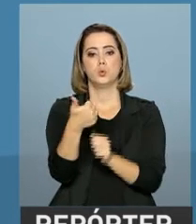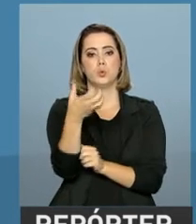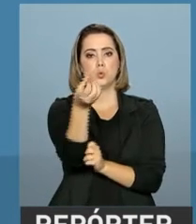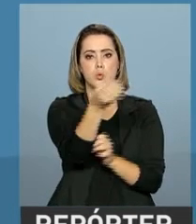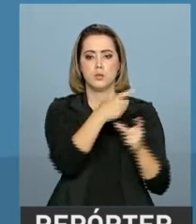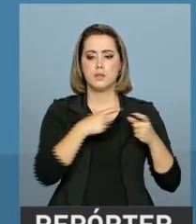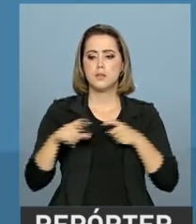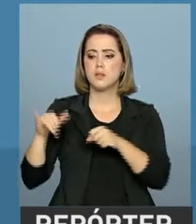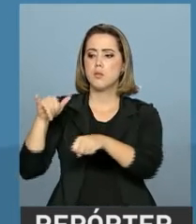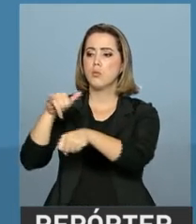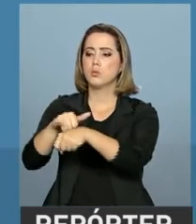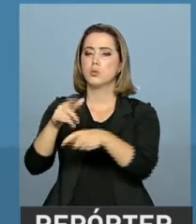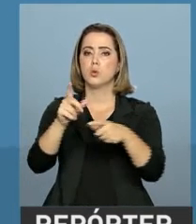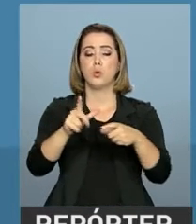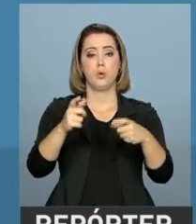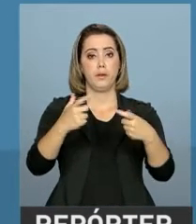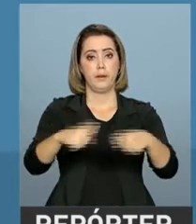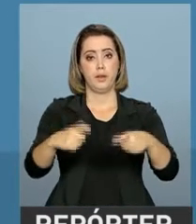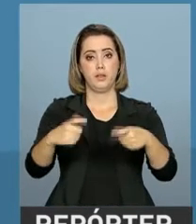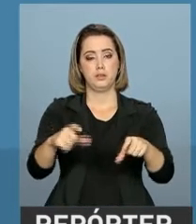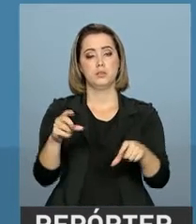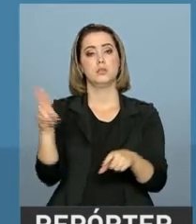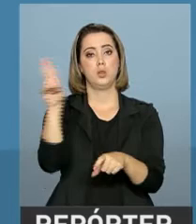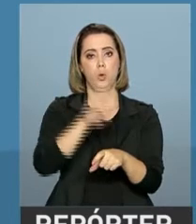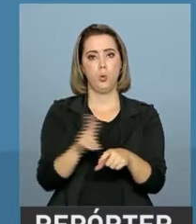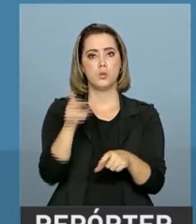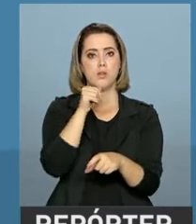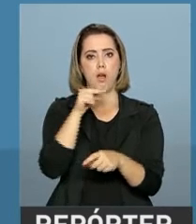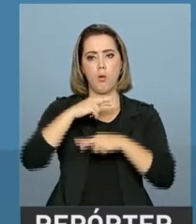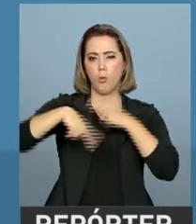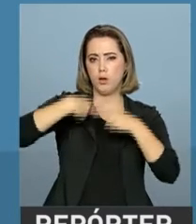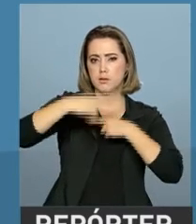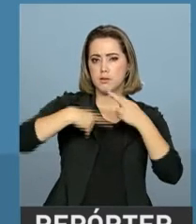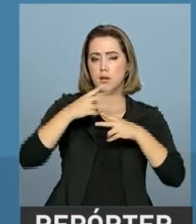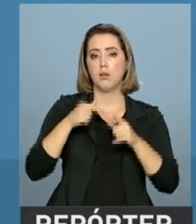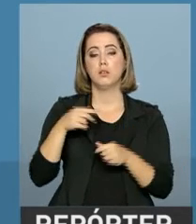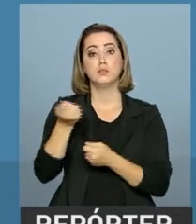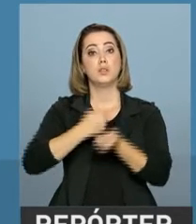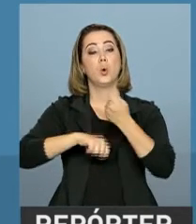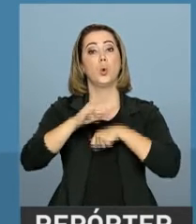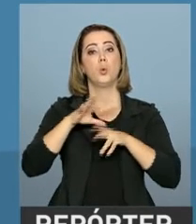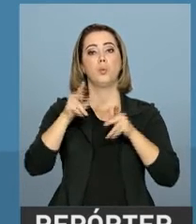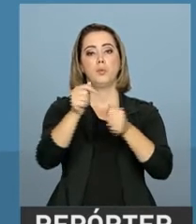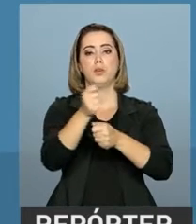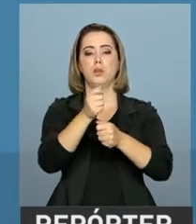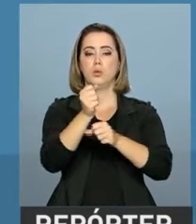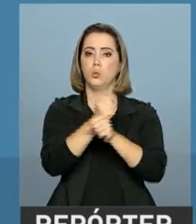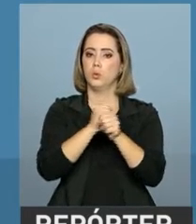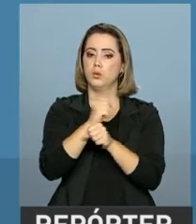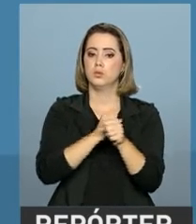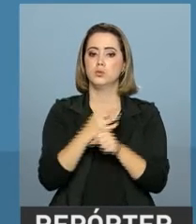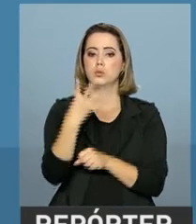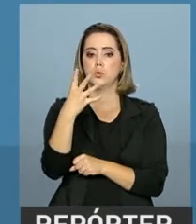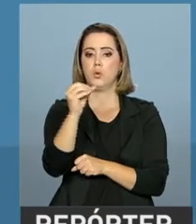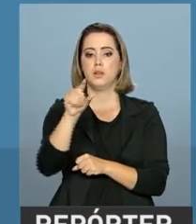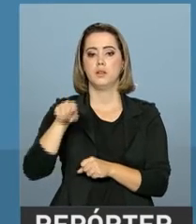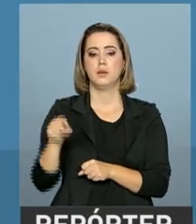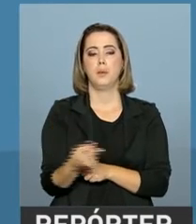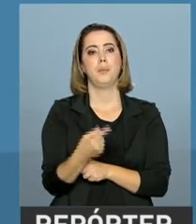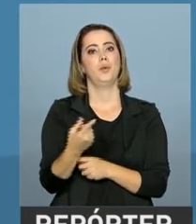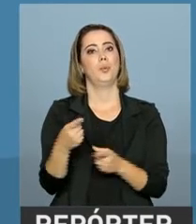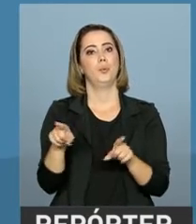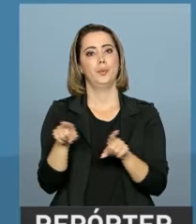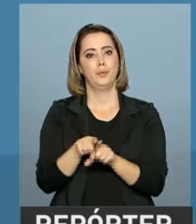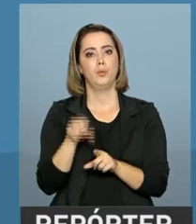aeroportos que fazem o reuso da água geram uma economia anual de 40 mil metros cúbicos, o suficiente para